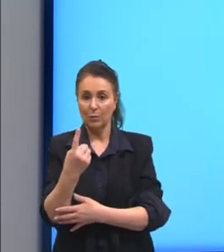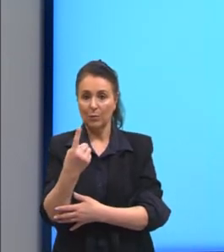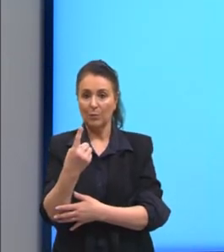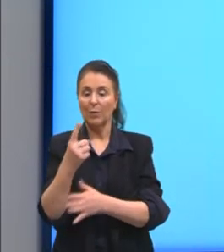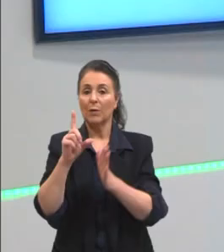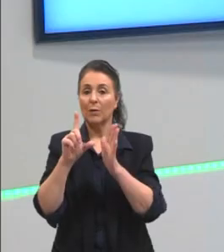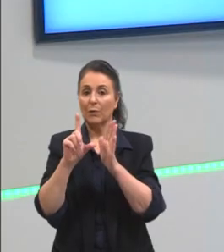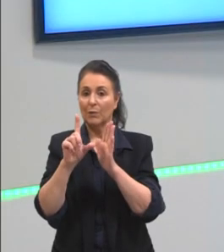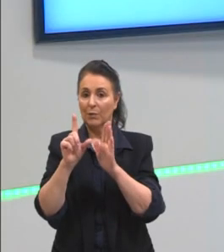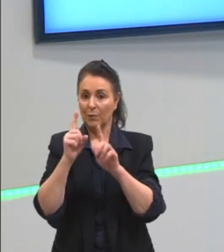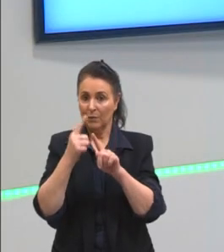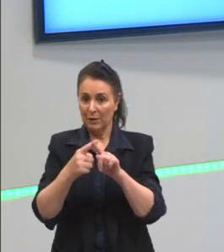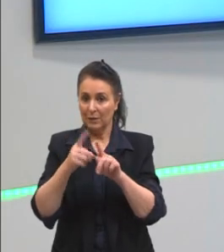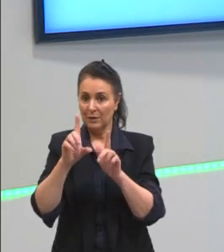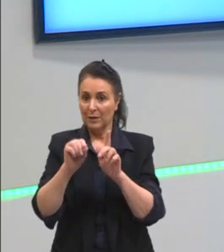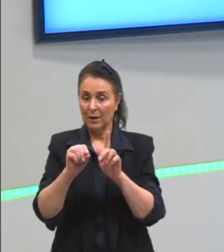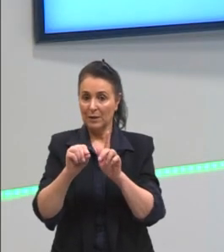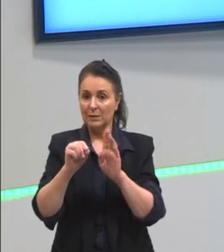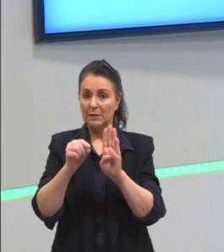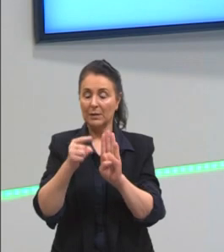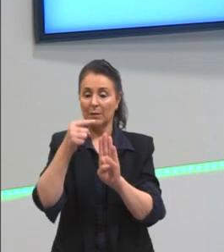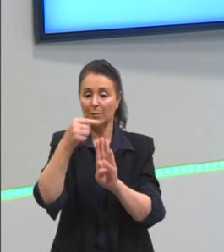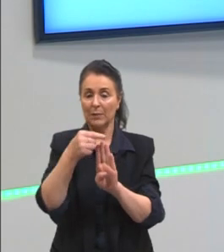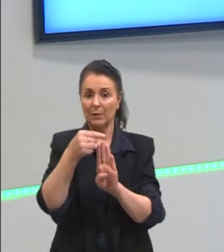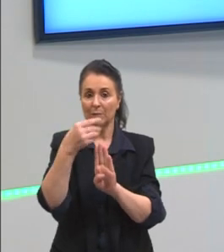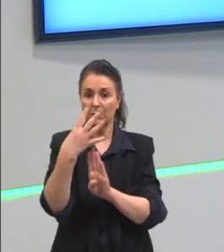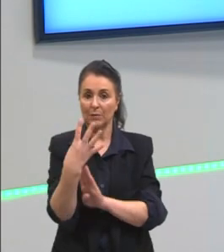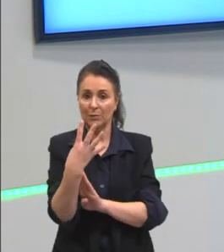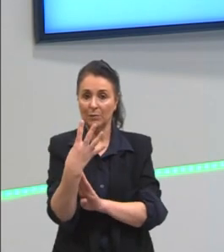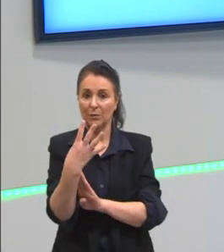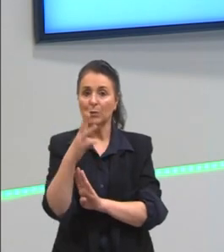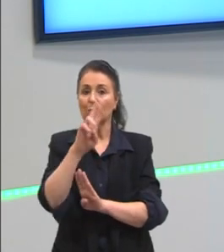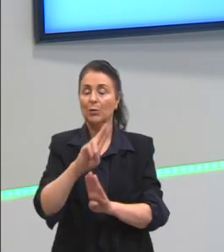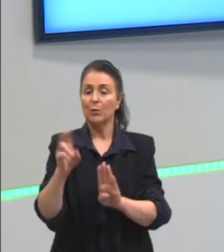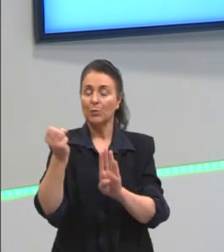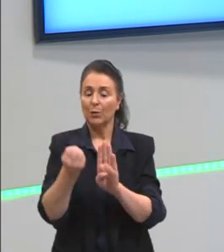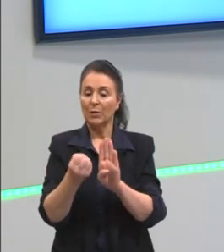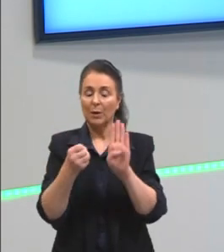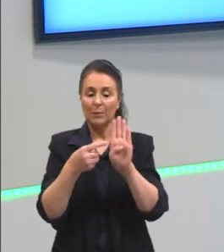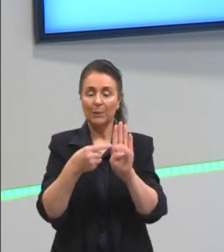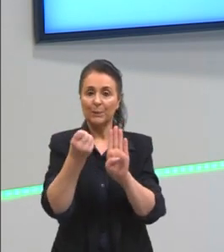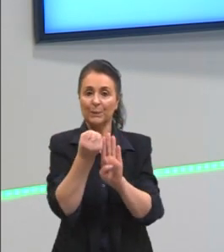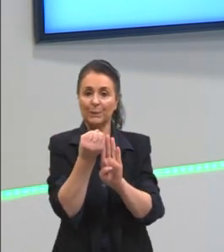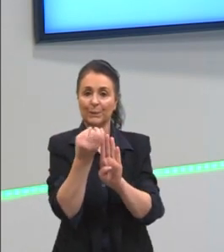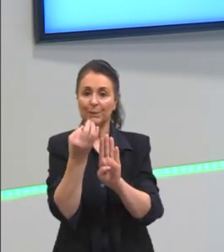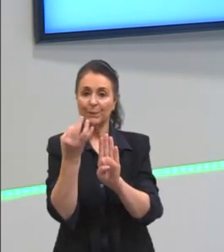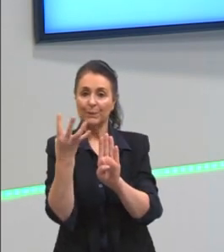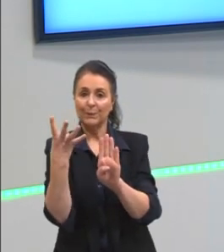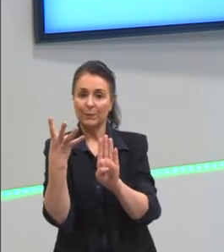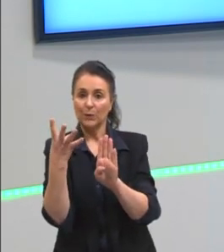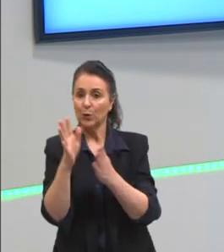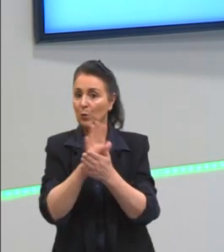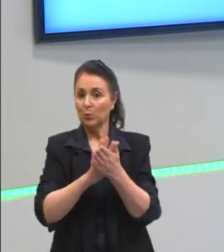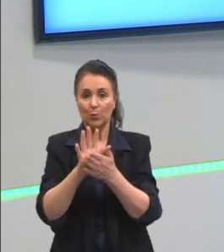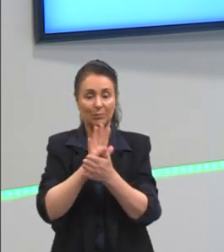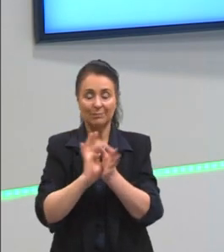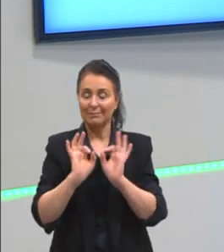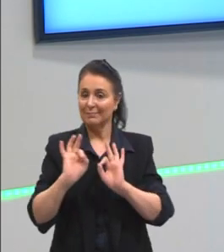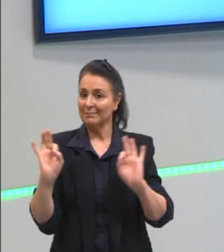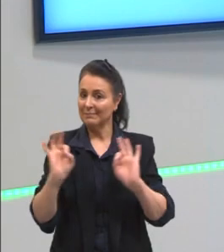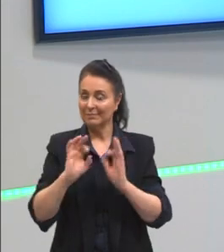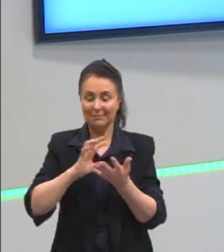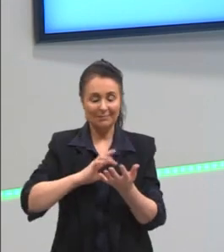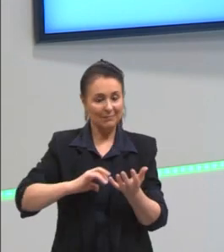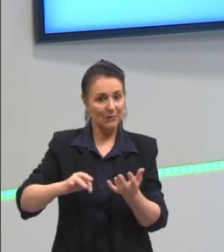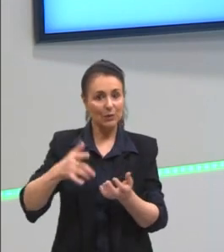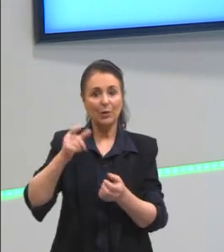4. Foi só utilizar a notação científica. Nós não utilizamos nenhum cálculo além disto, tá? Somente